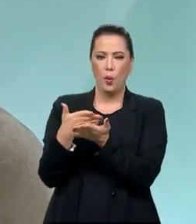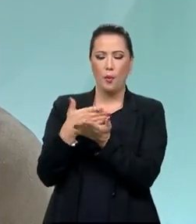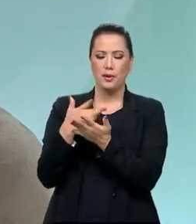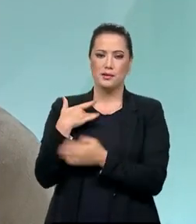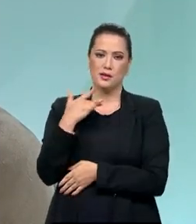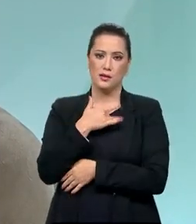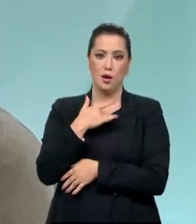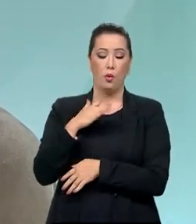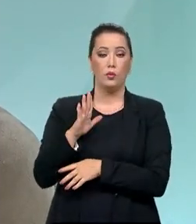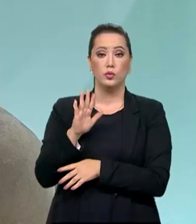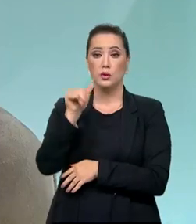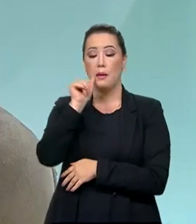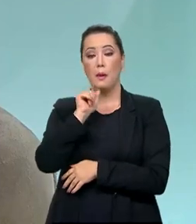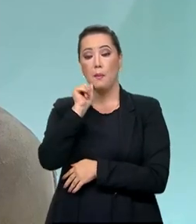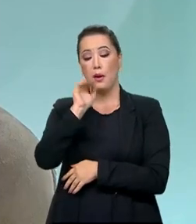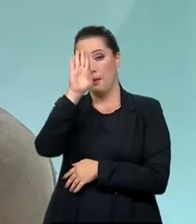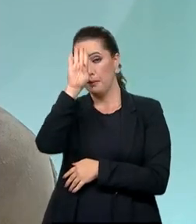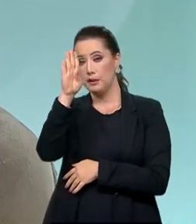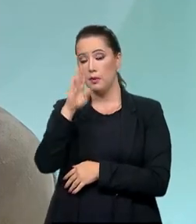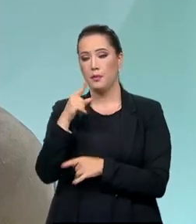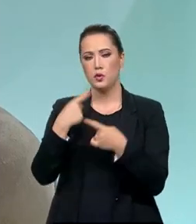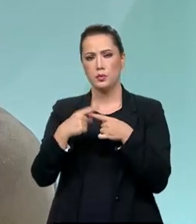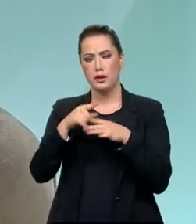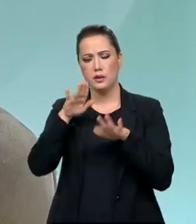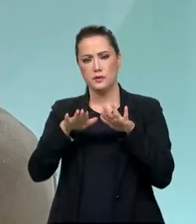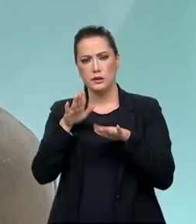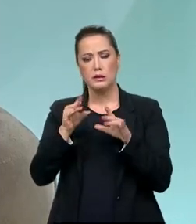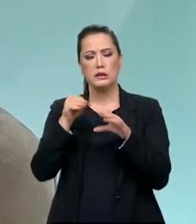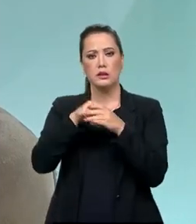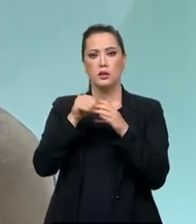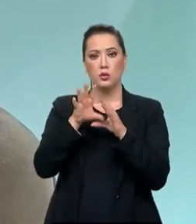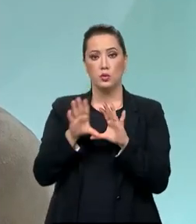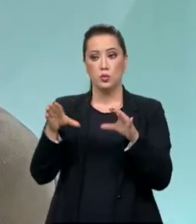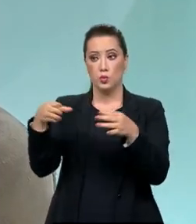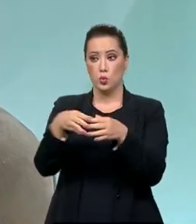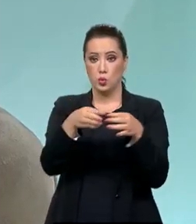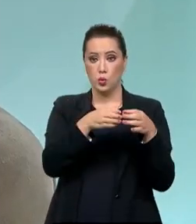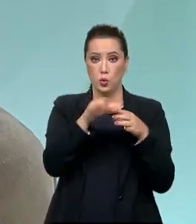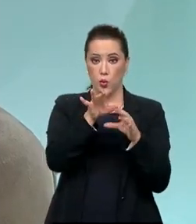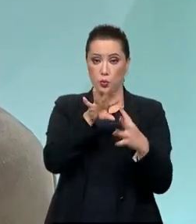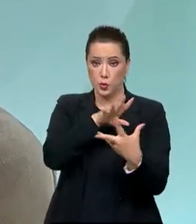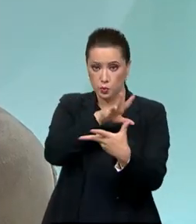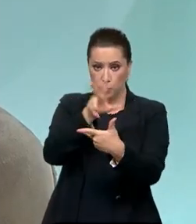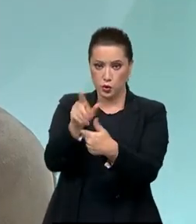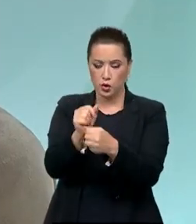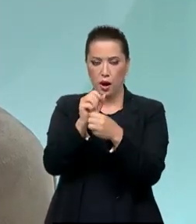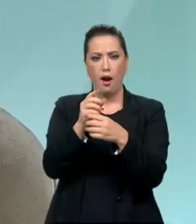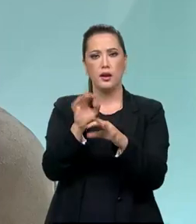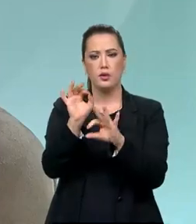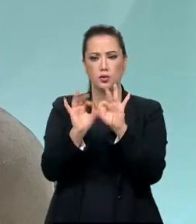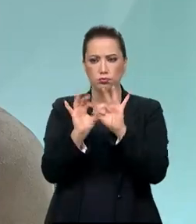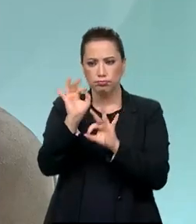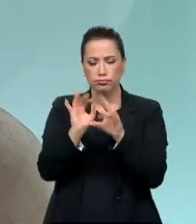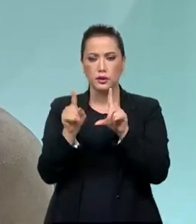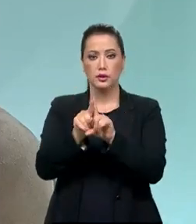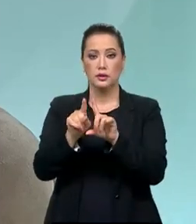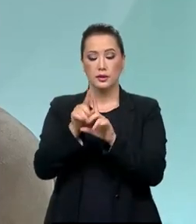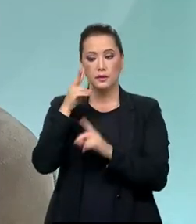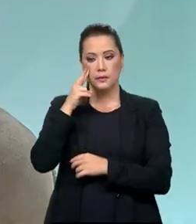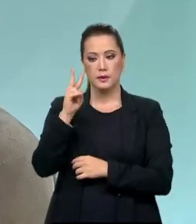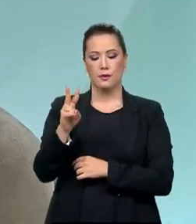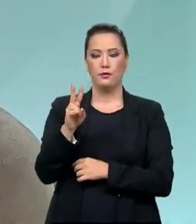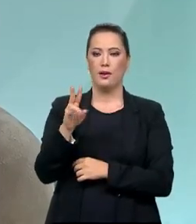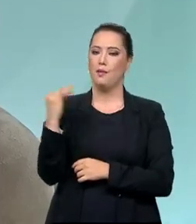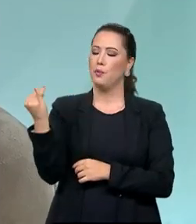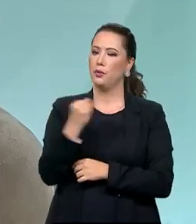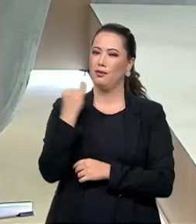vezes dentro dos organismos internacionais se tem perdido de vista a completude